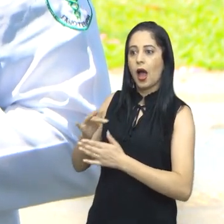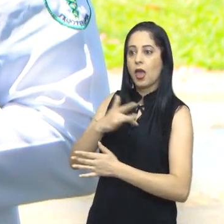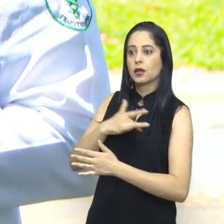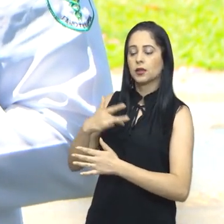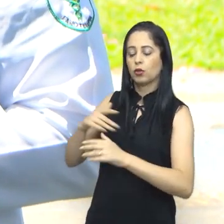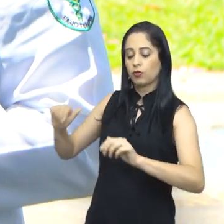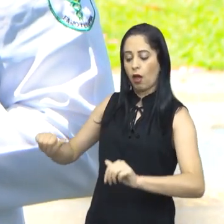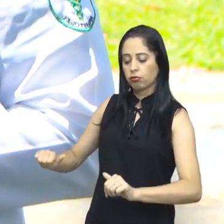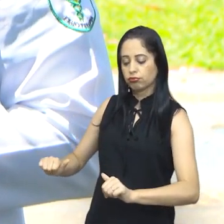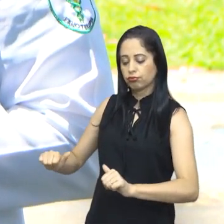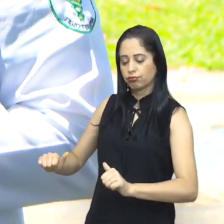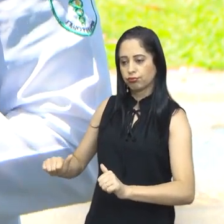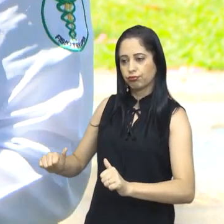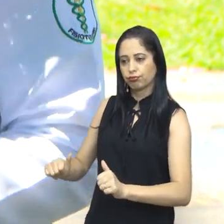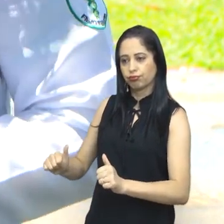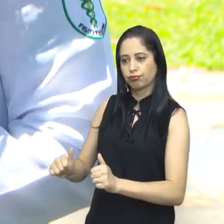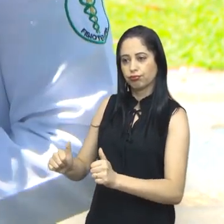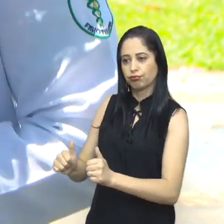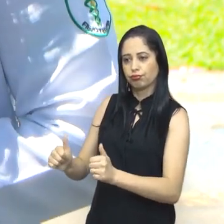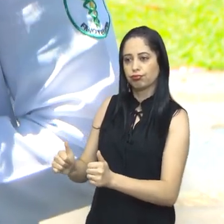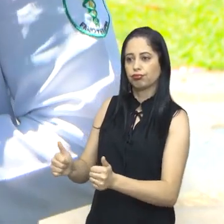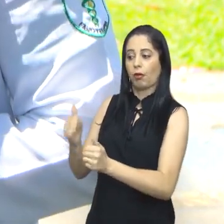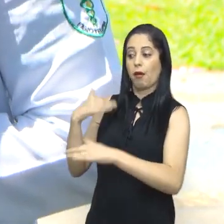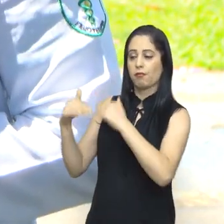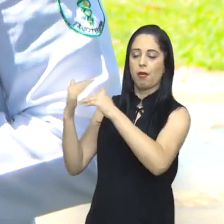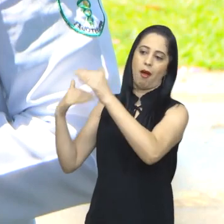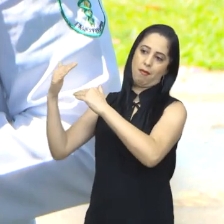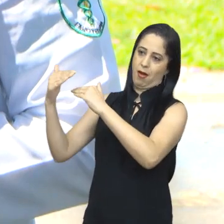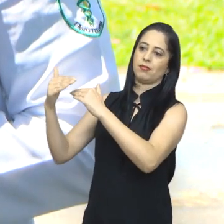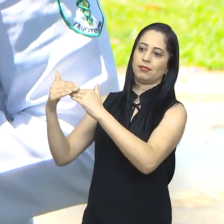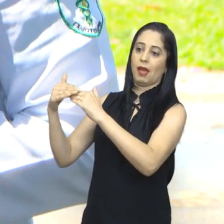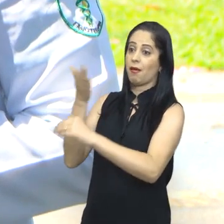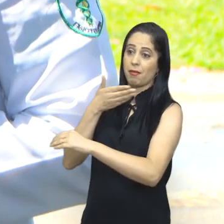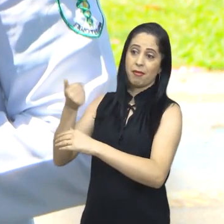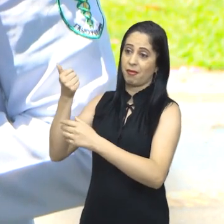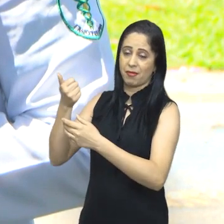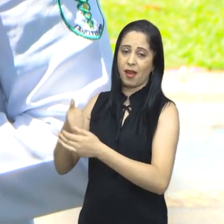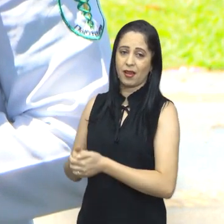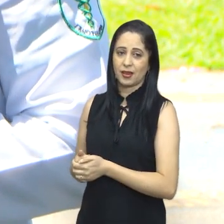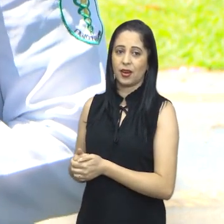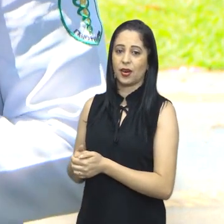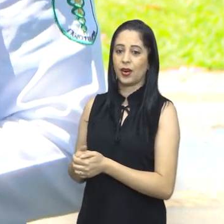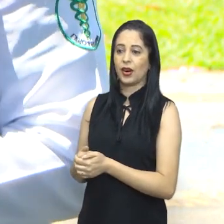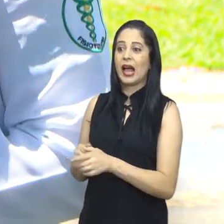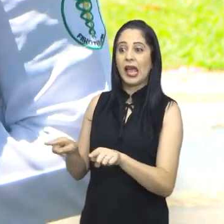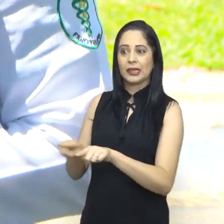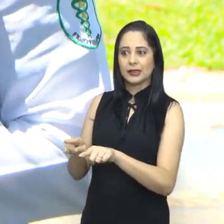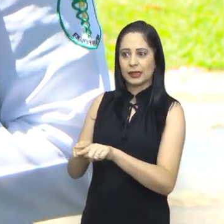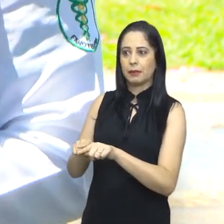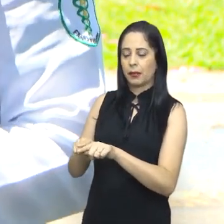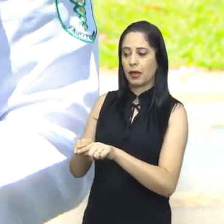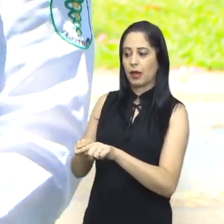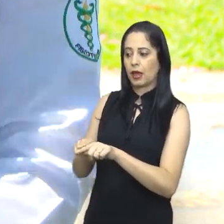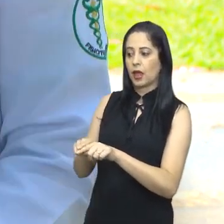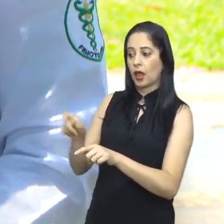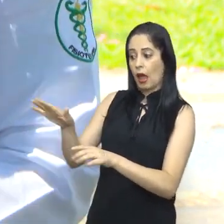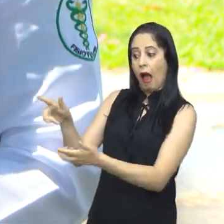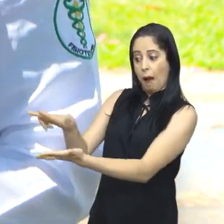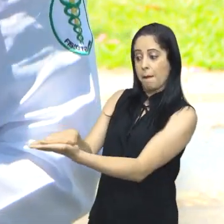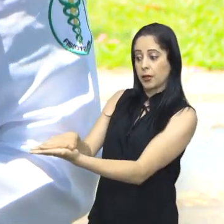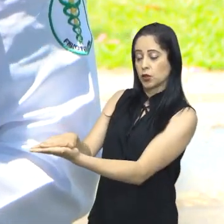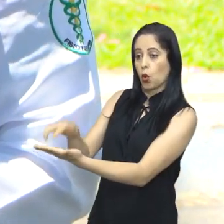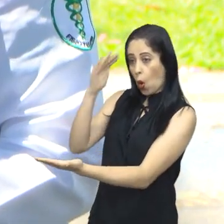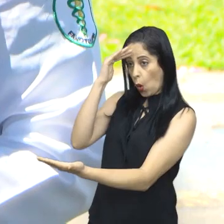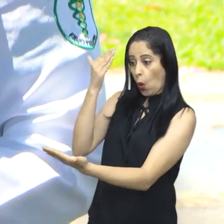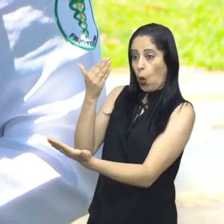você consegue até ganhar um pouco mais do paciente, né? Você ganha um pouco mais de confiança do paciente, para ele confiar até no seu